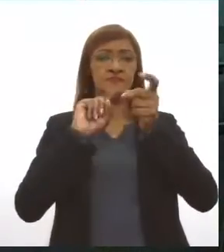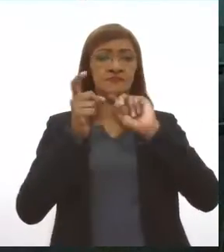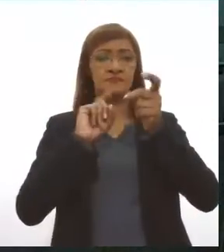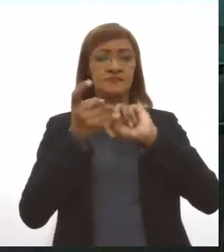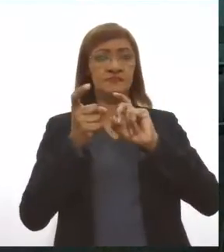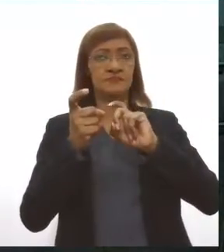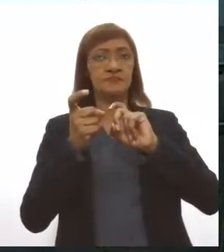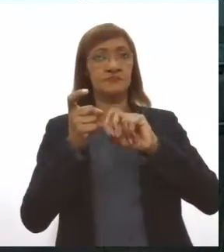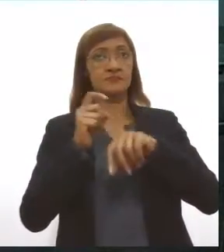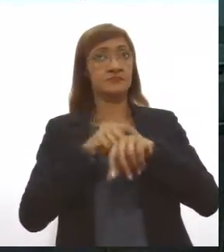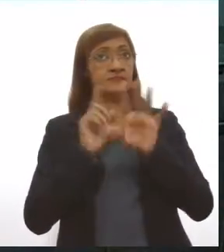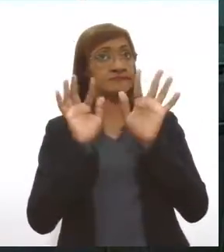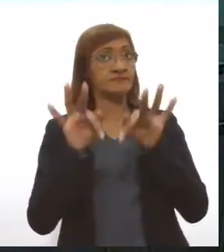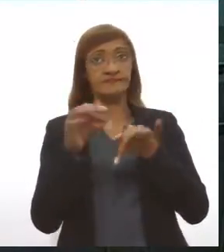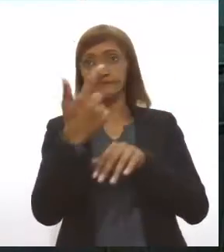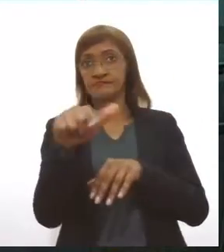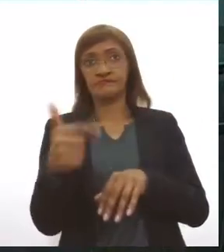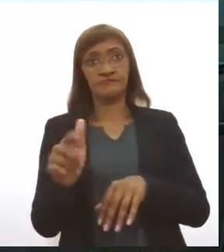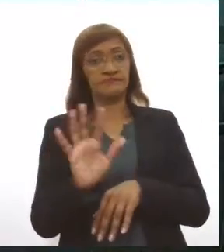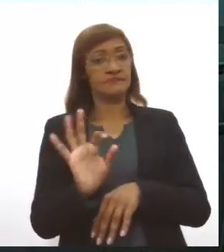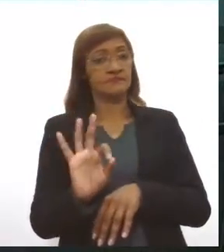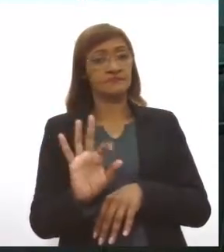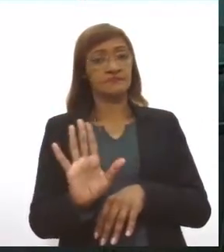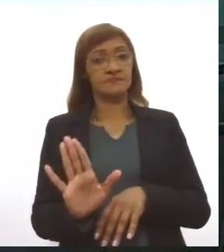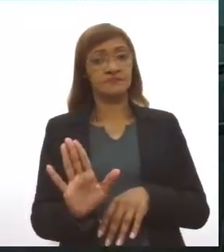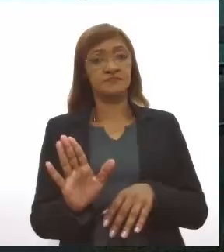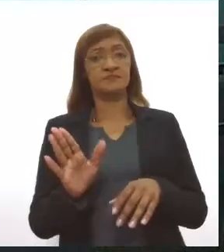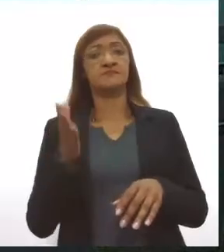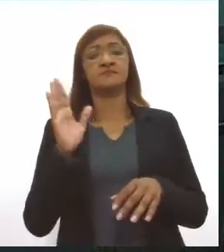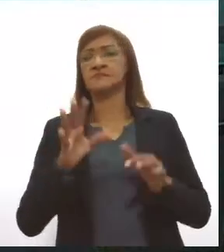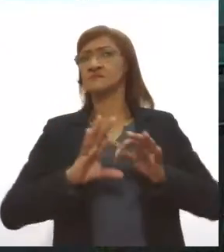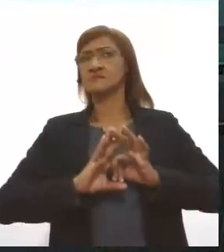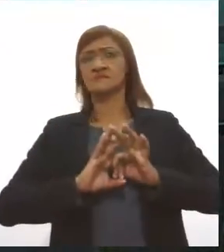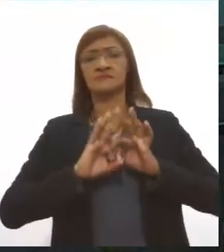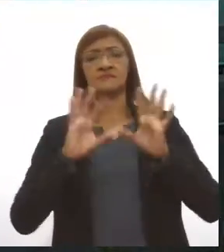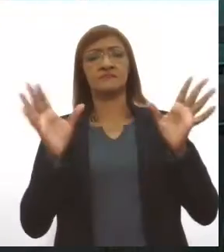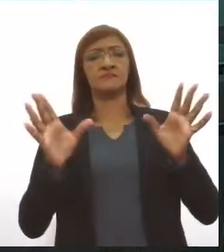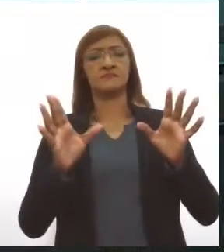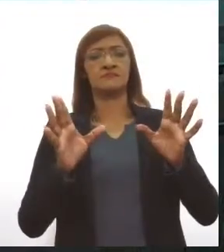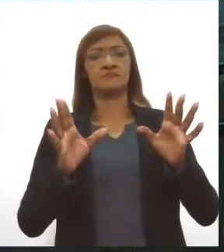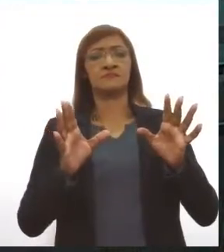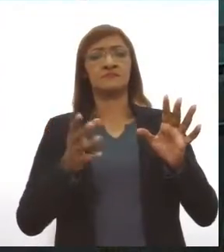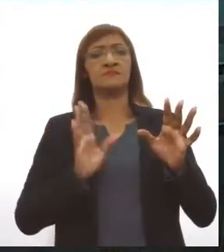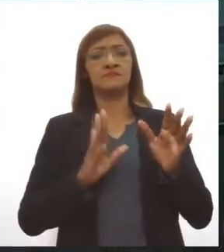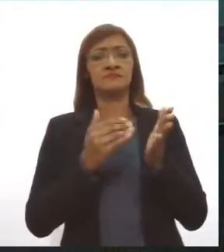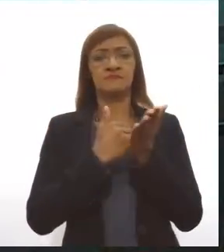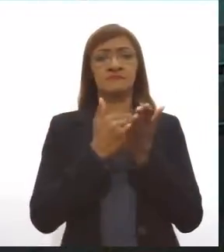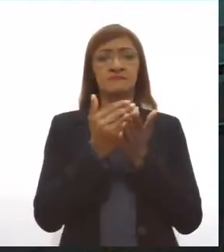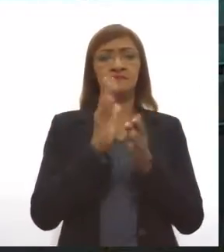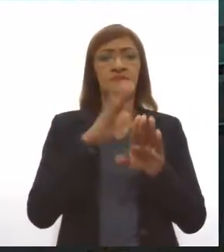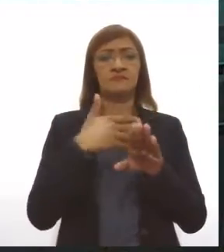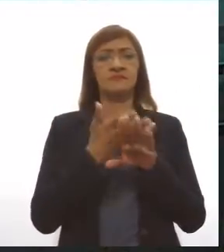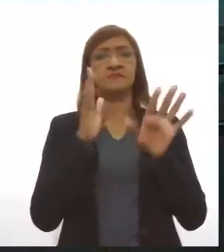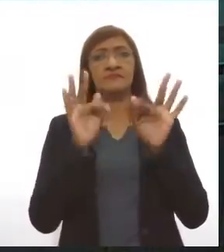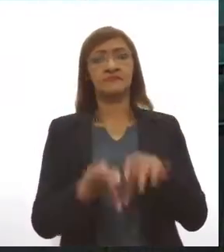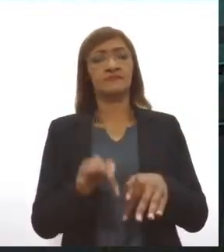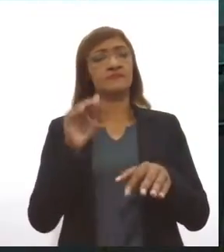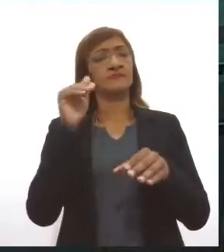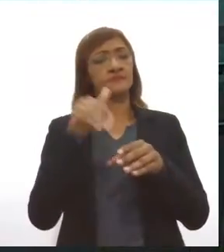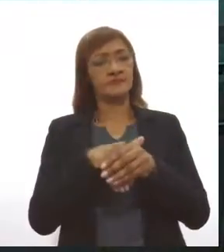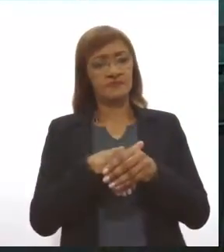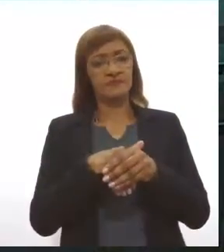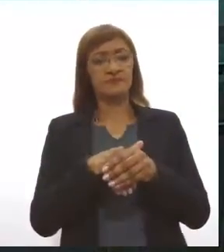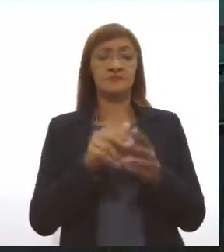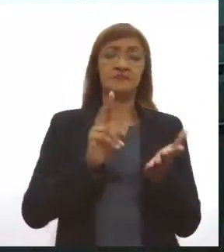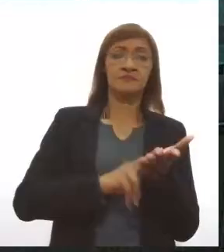tem hora para encerrar não, viu? Os deputados estão realmente já dispostos para poder acompanhar do início ao fim e votar aí favorável ou